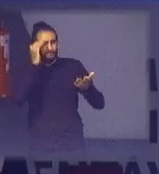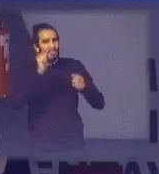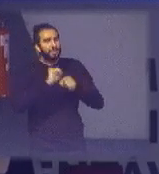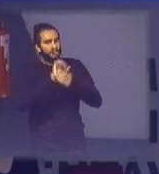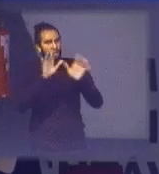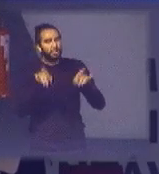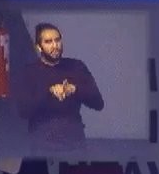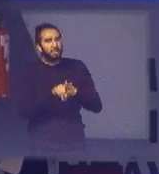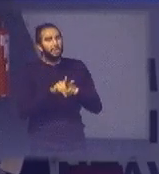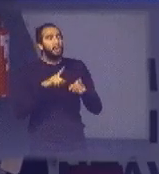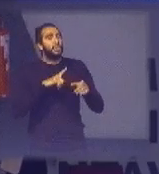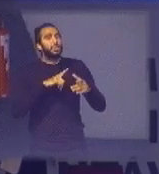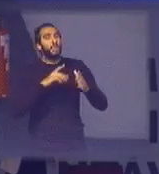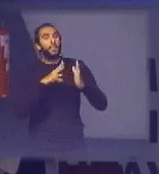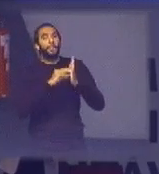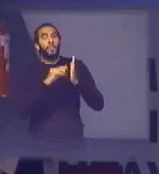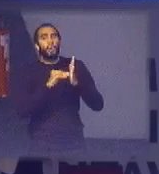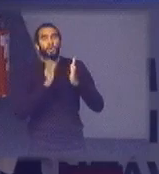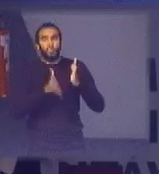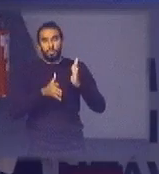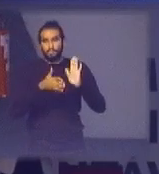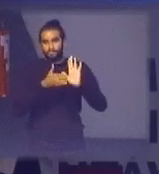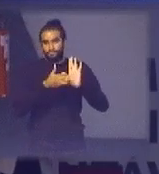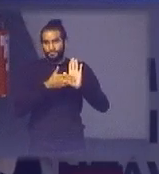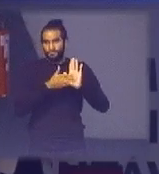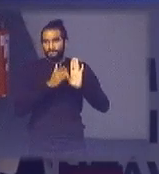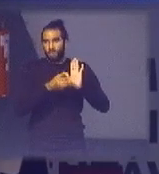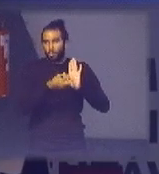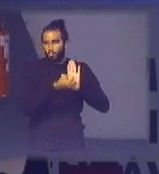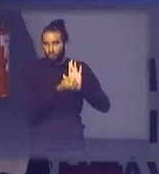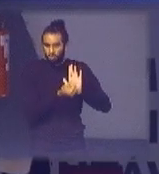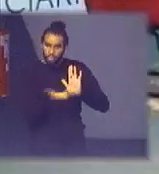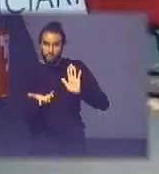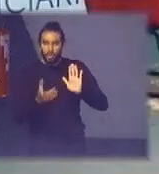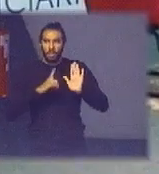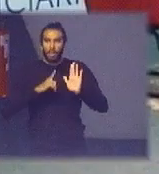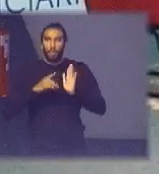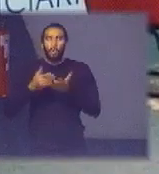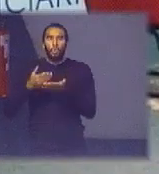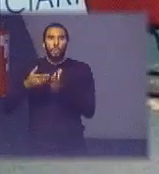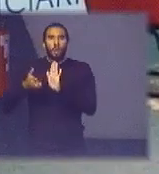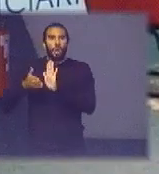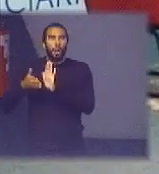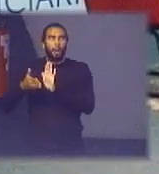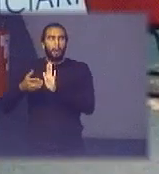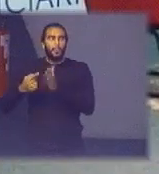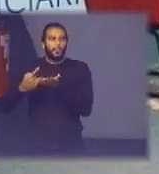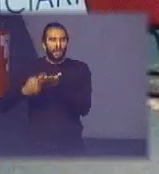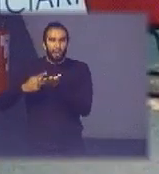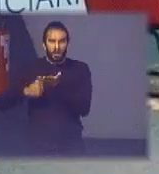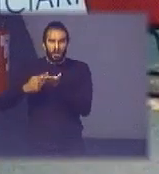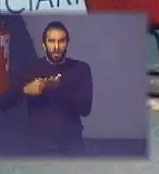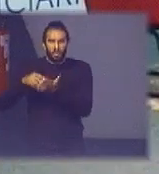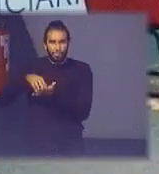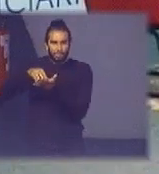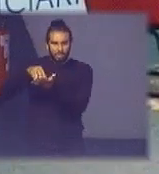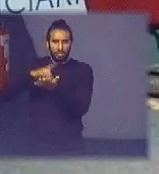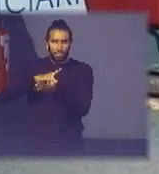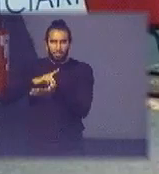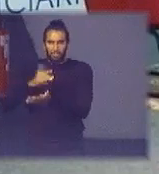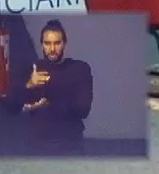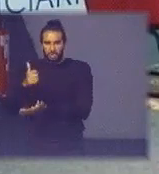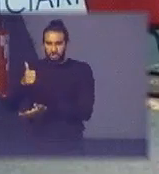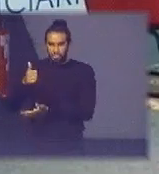respeito dos novos modelos que estão sendo estabelecidos saindo do acordo setorial a proposta inicial era 17% de recuperação